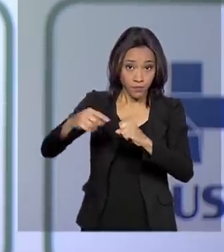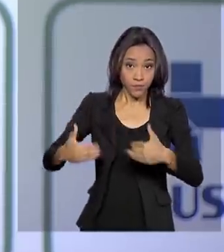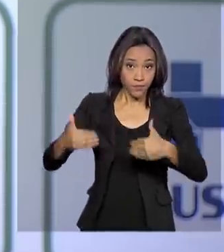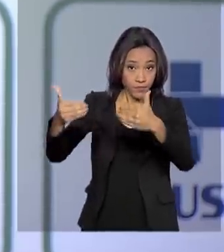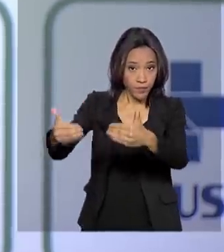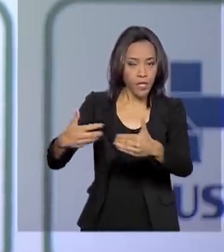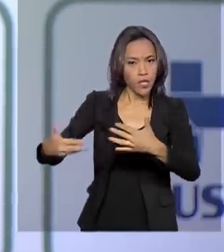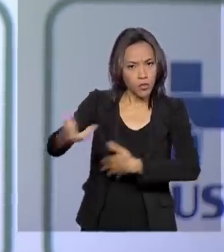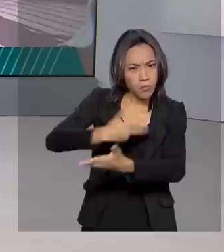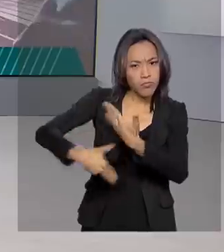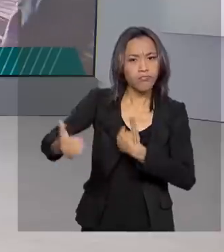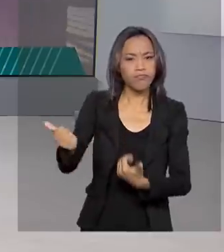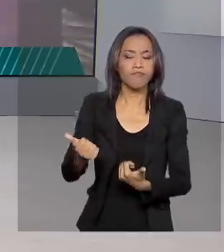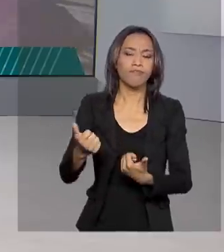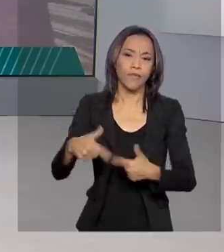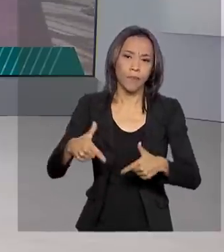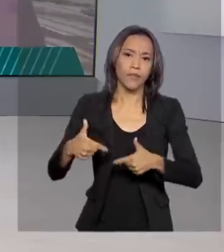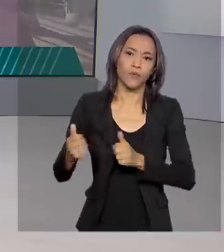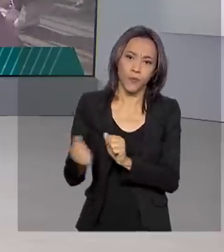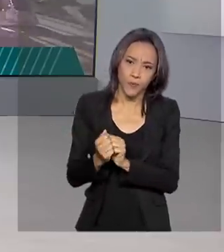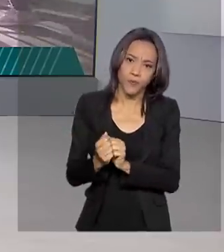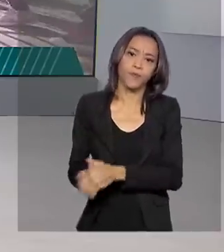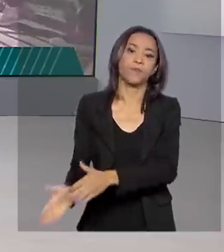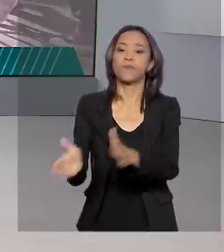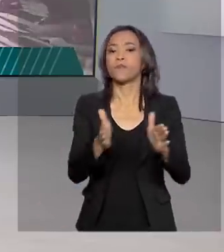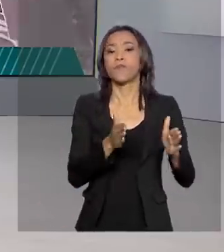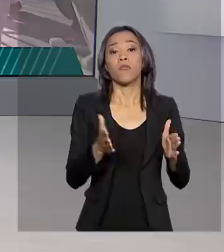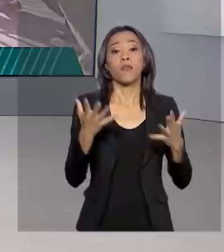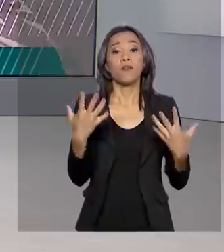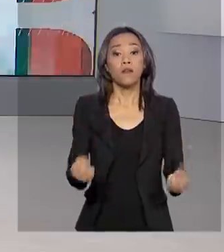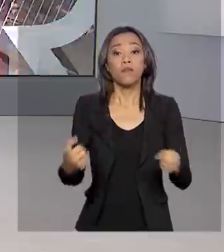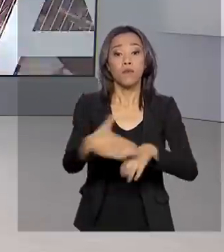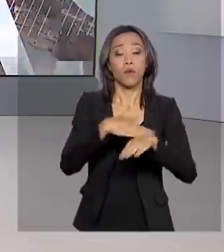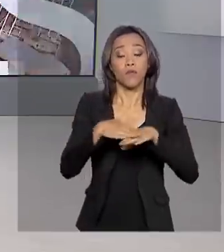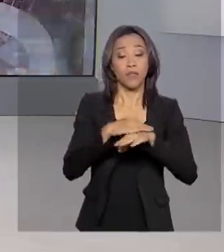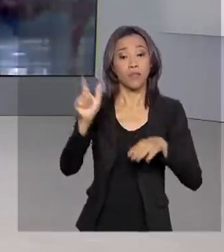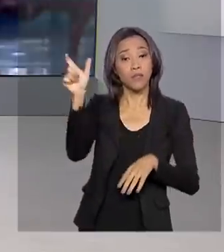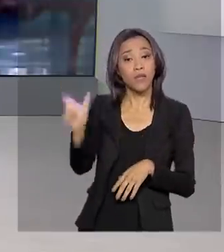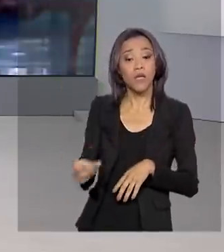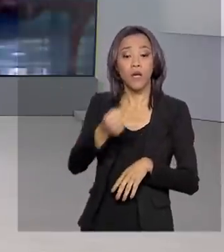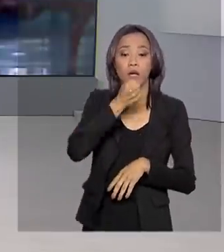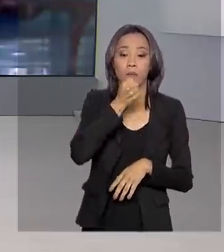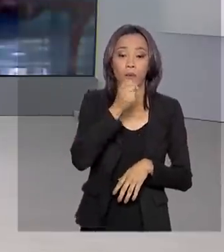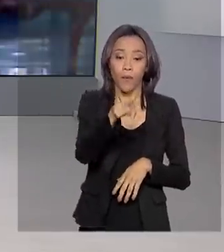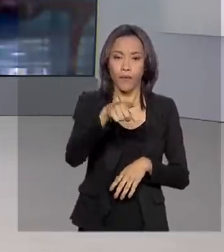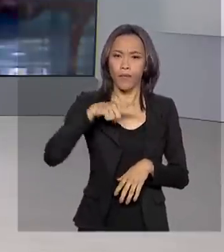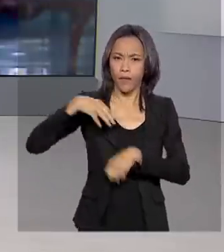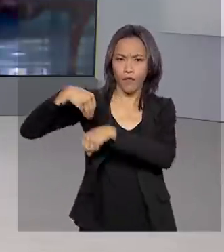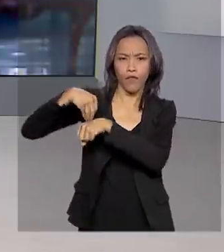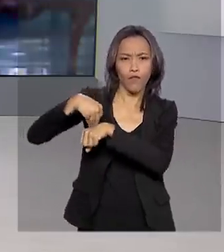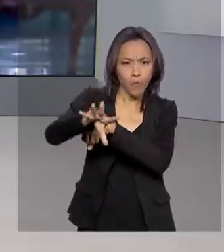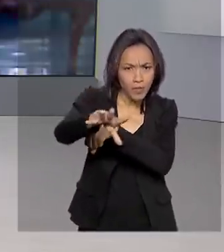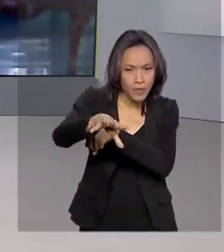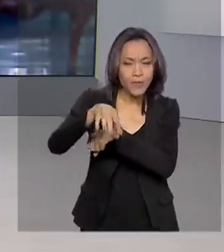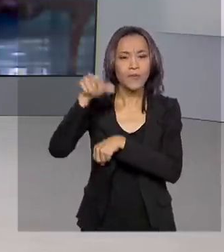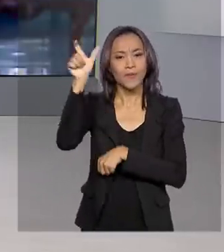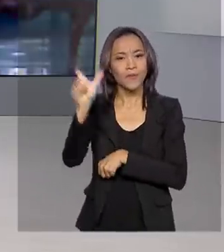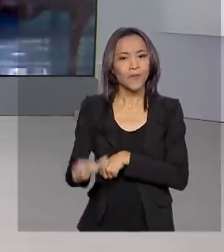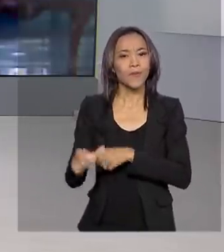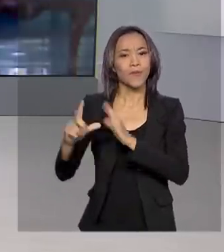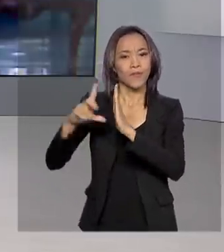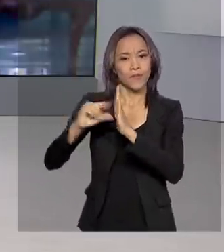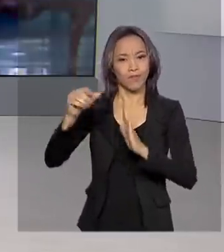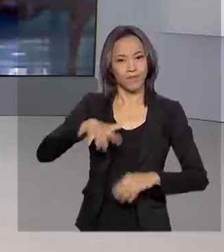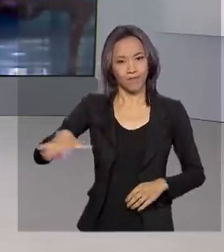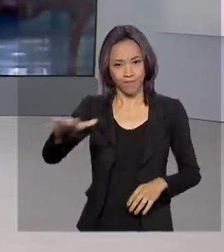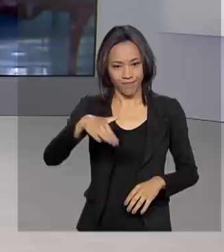trabalhando conjuntamente. Vamos agora conversar com a repórter Luciana Colares de Holanda, que tem as informações para a gente direto do Palácio do